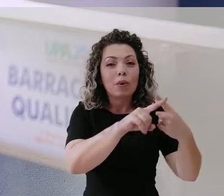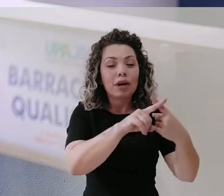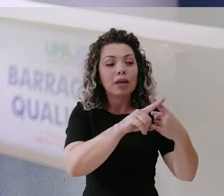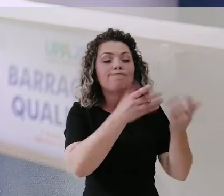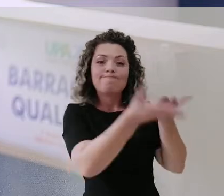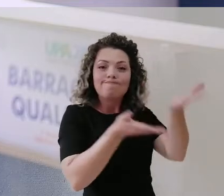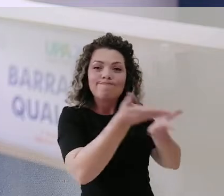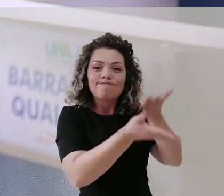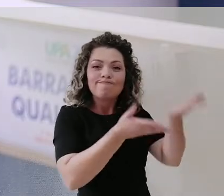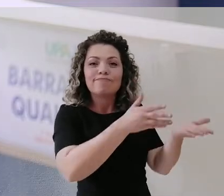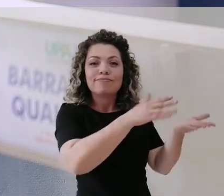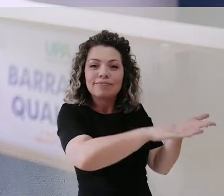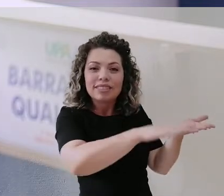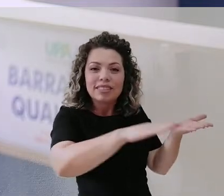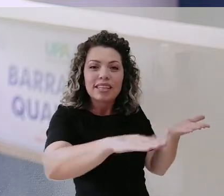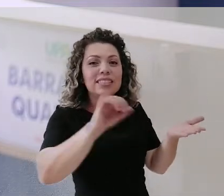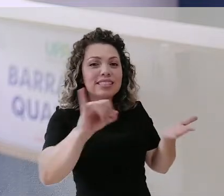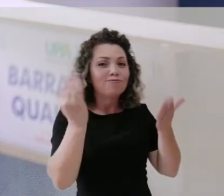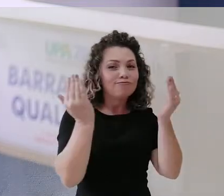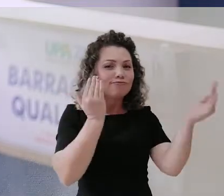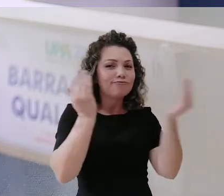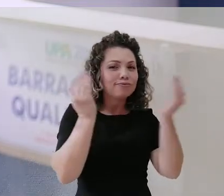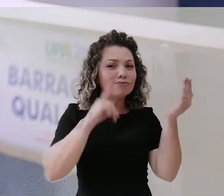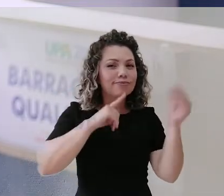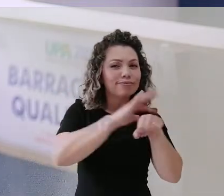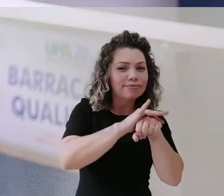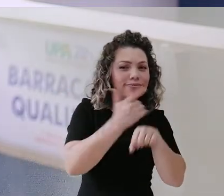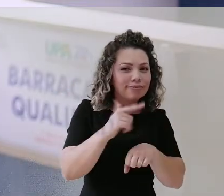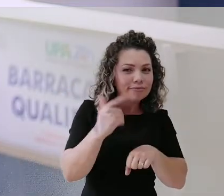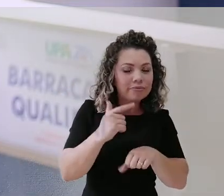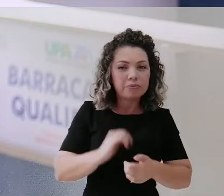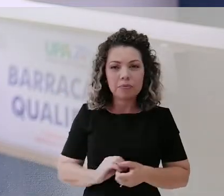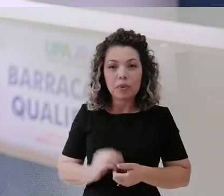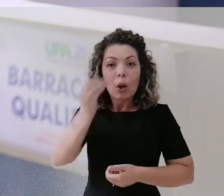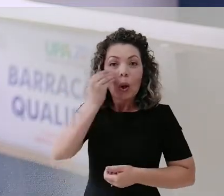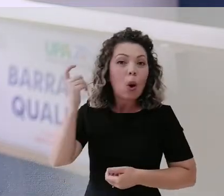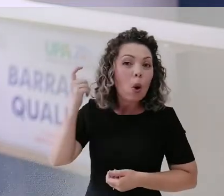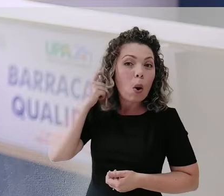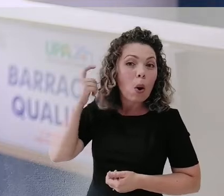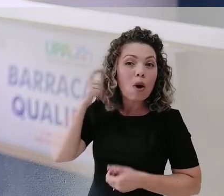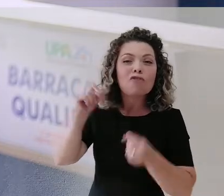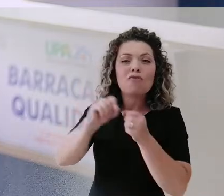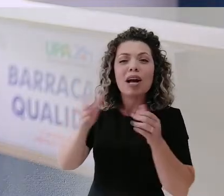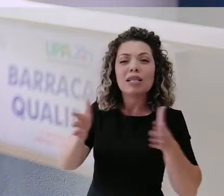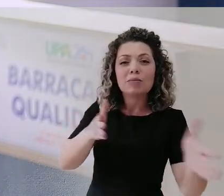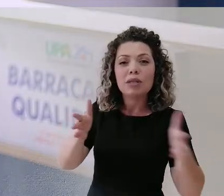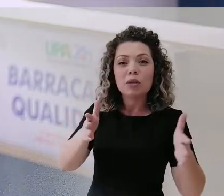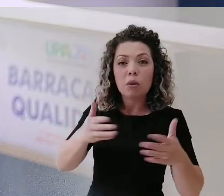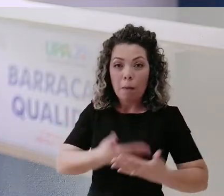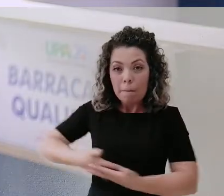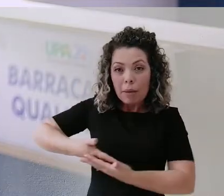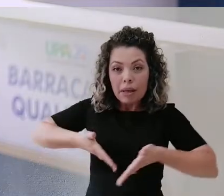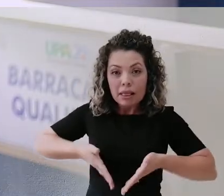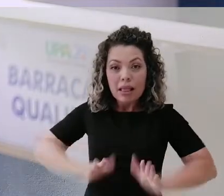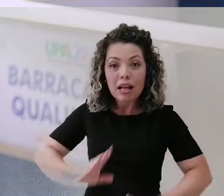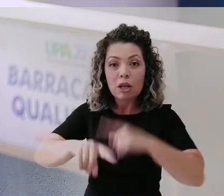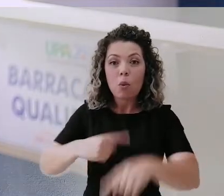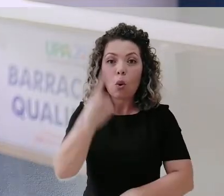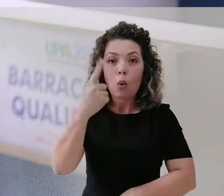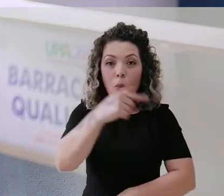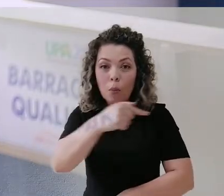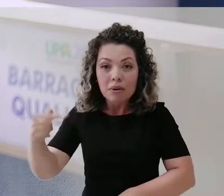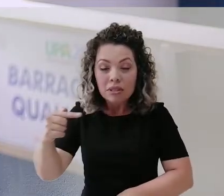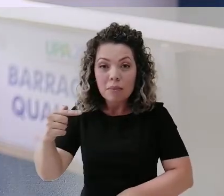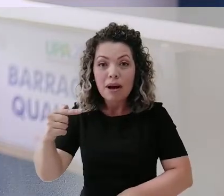família da criança para que possa ser feito o acompanhamento em caso de suspeita de alguma doença. Já o teste da orelhinha, ele é feito